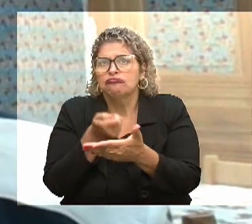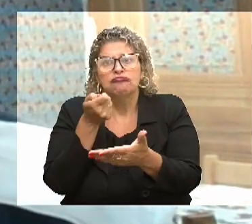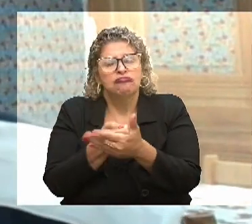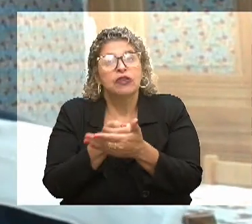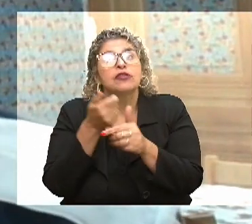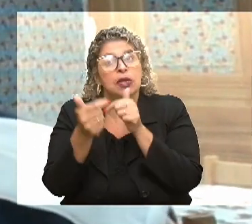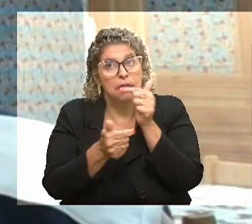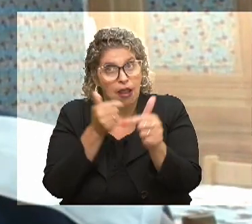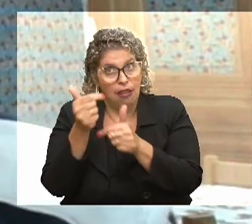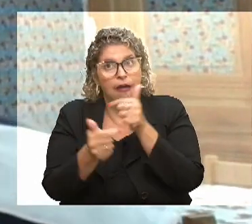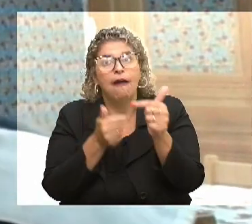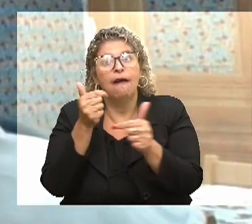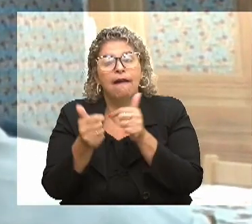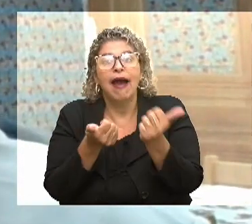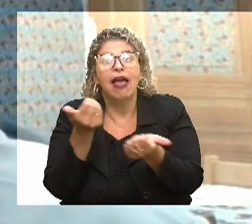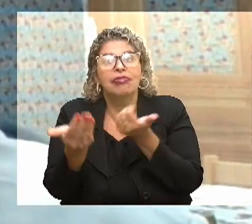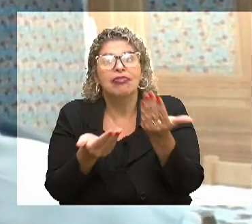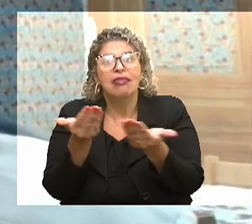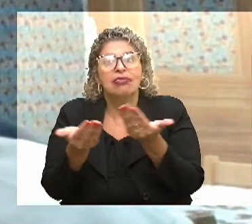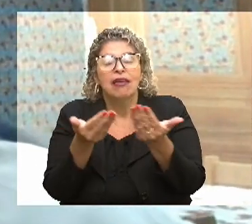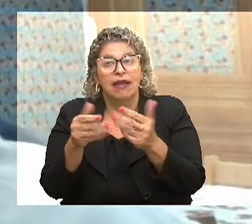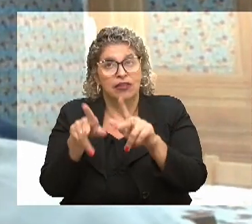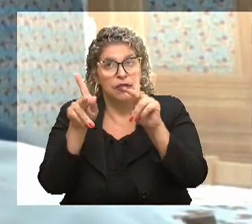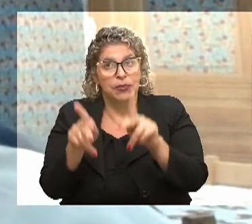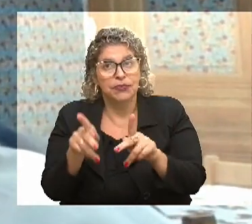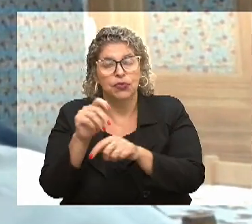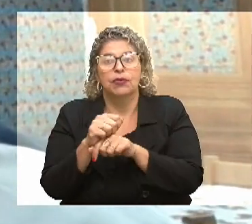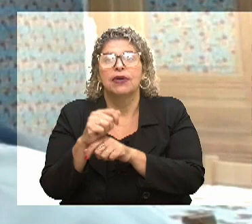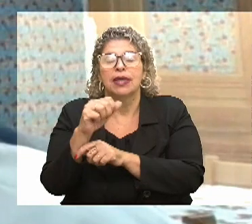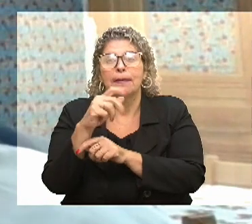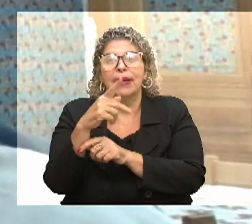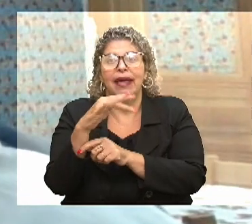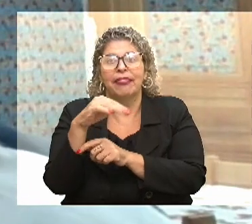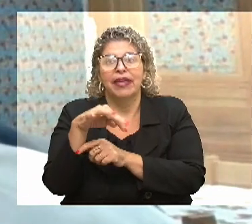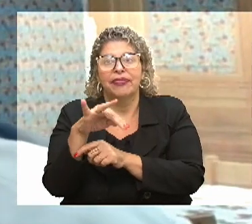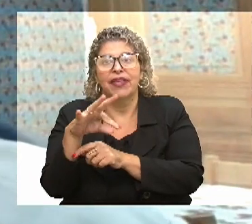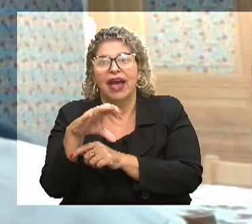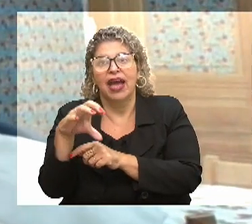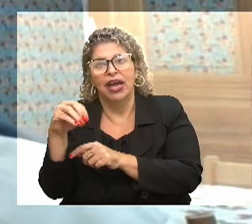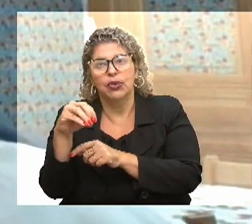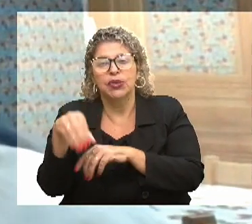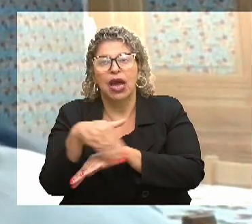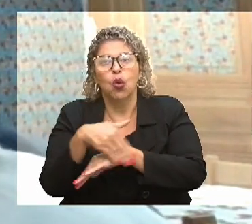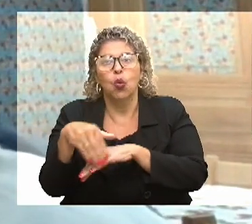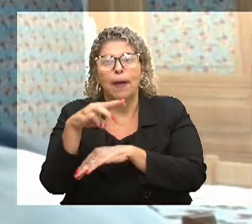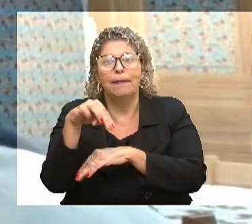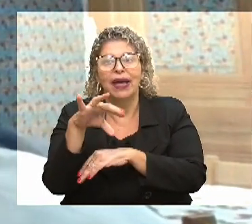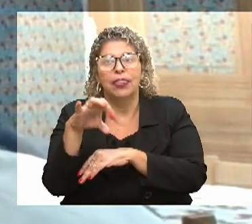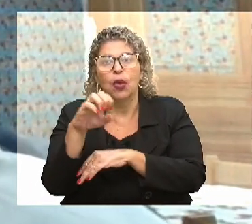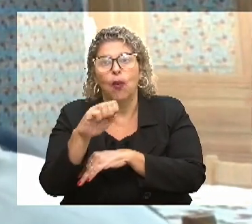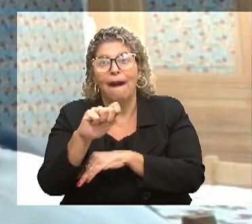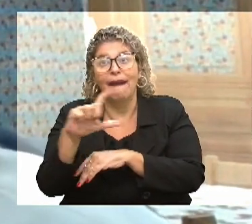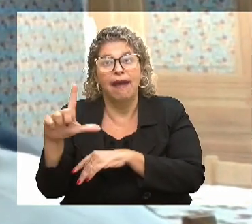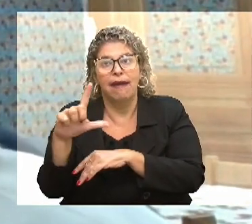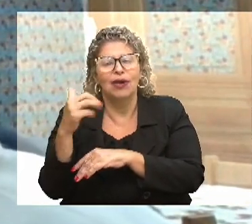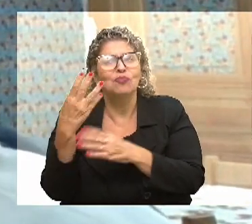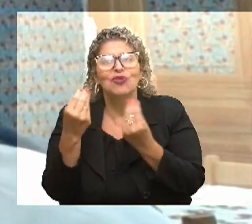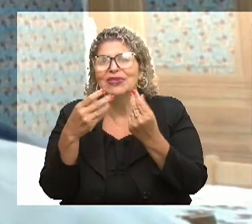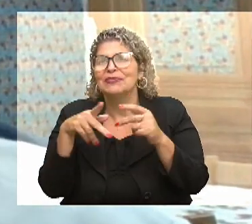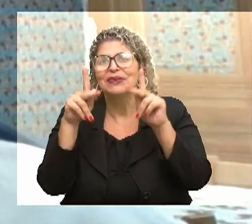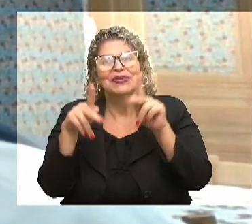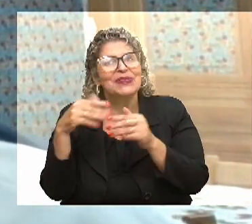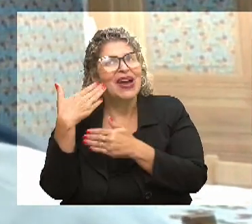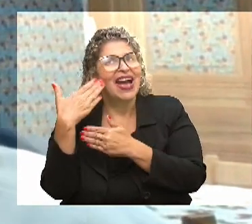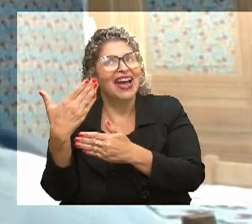o nosso trabalho, atendendo as pessoas aqui na Vila Planetária, aqui na Luz Manuel. Muita gente vem agradecer